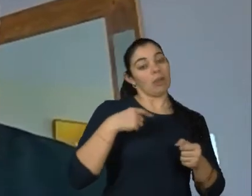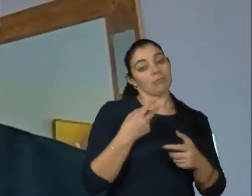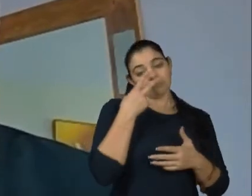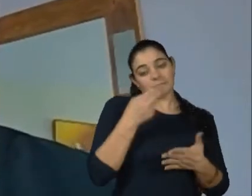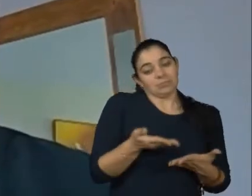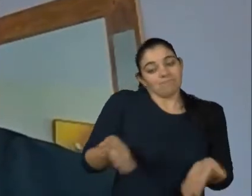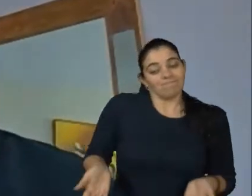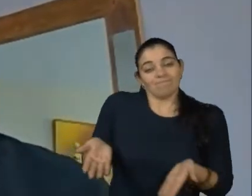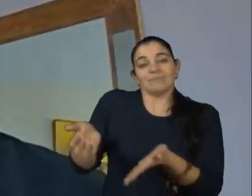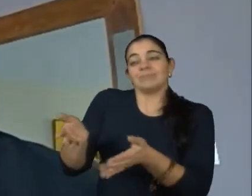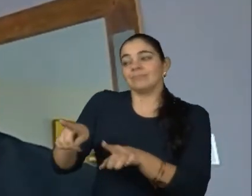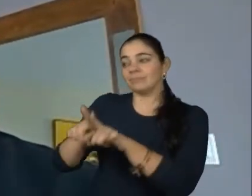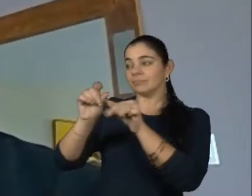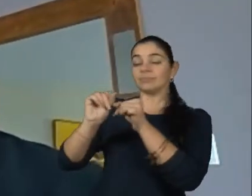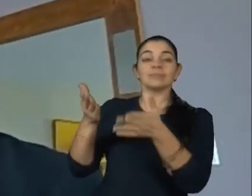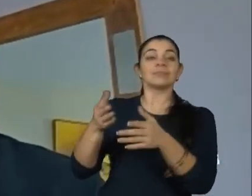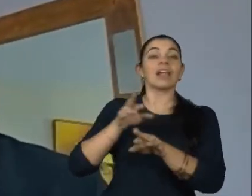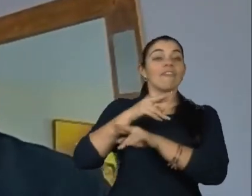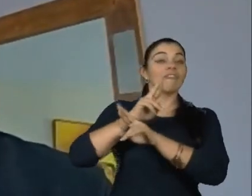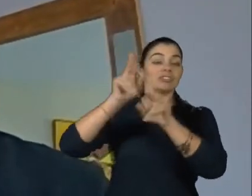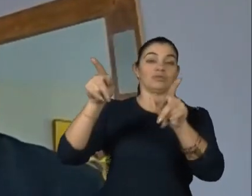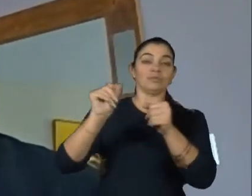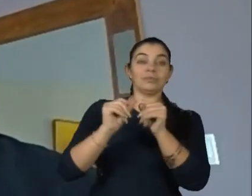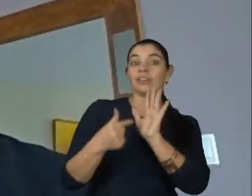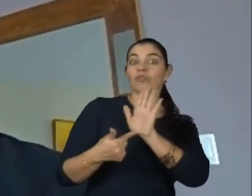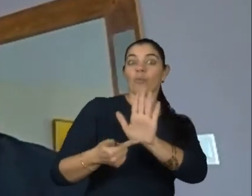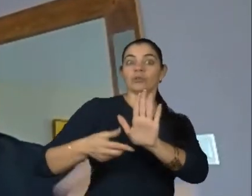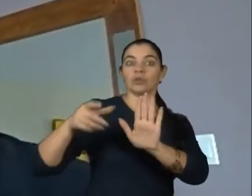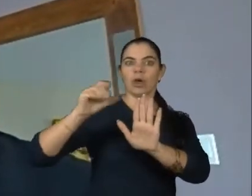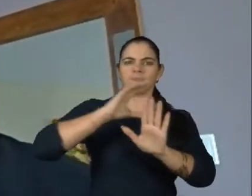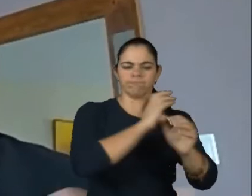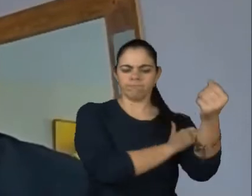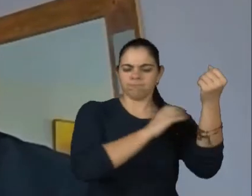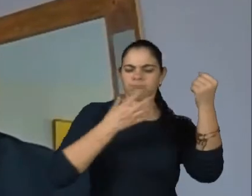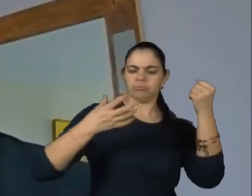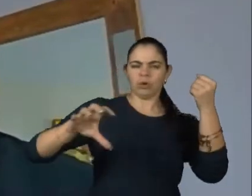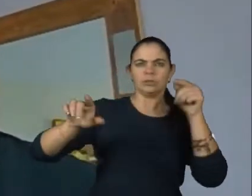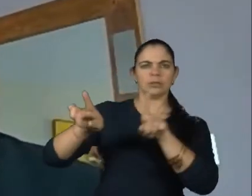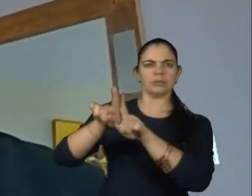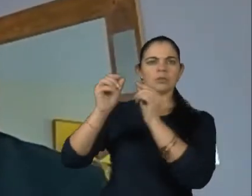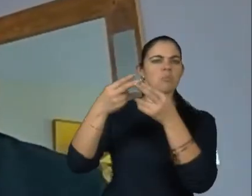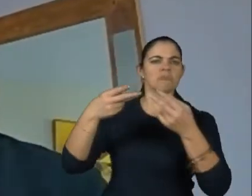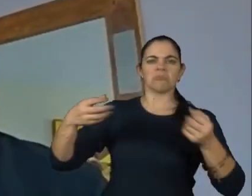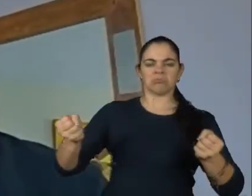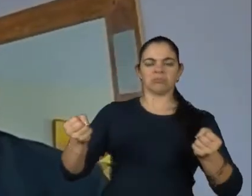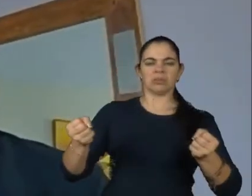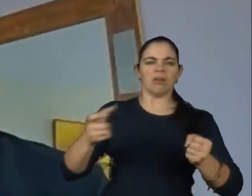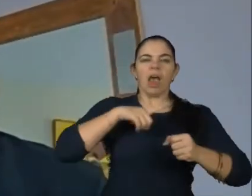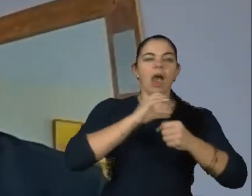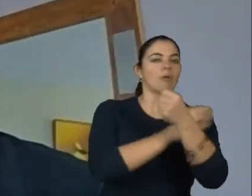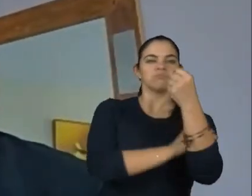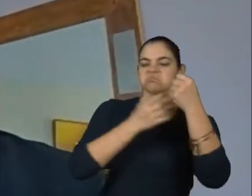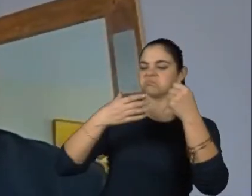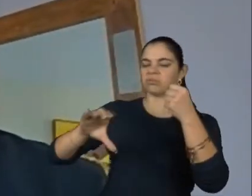nossa maneira de ver, e foi essa a nossa vivência, a gente começou empoderando mesmo em tudo quanto é situação, sabe? Tudo quanto é